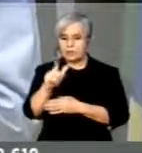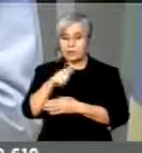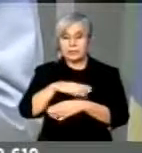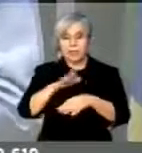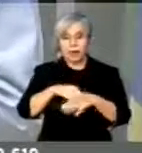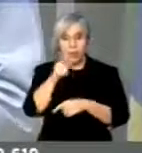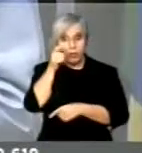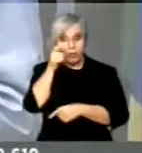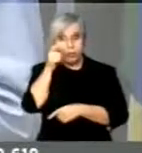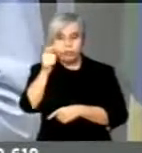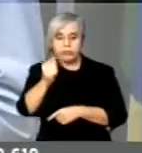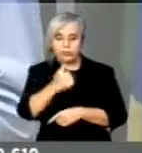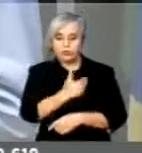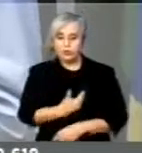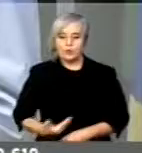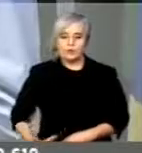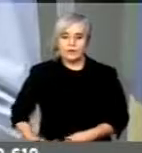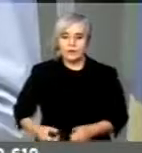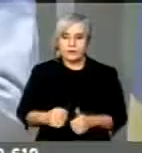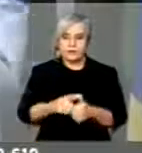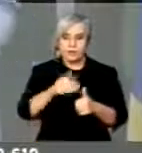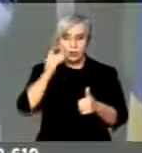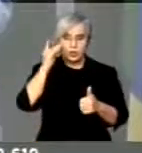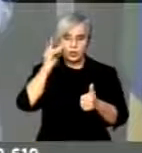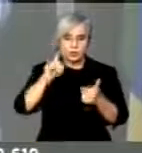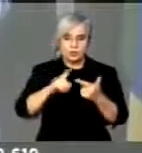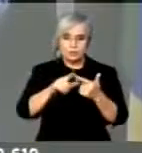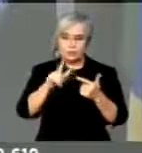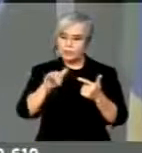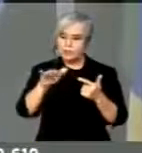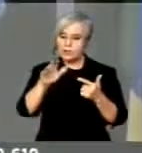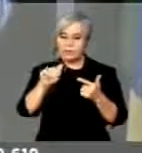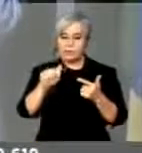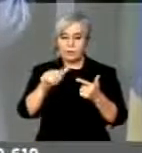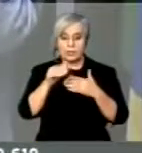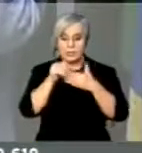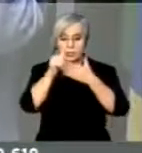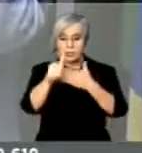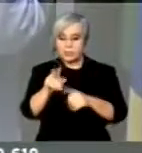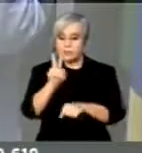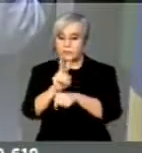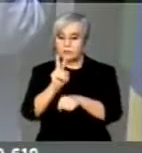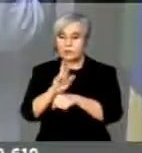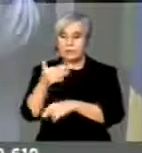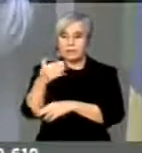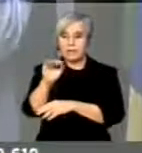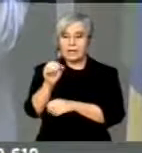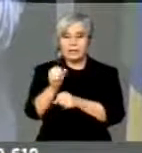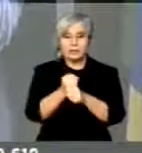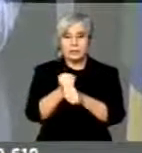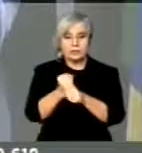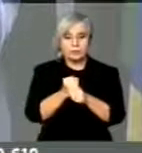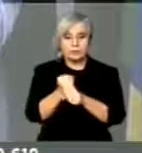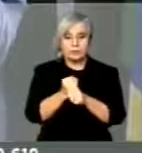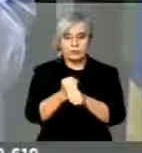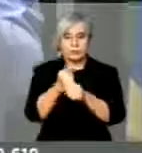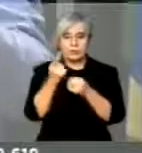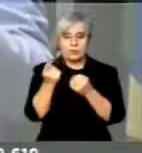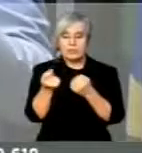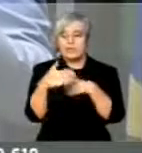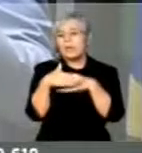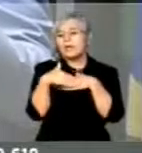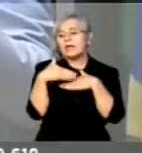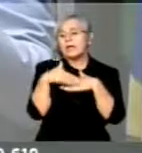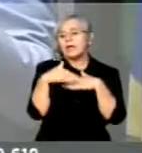governo, Dilma e Lula, que a dirigiu por dez anos. Era o queridinho do presidente